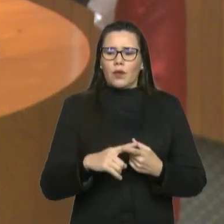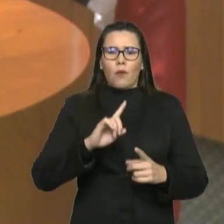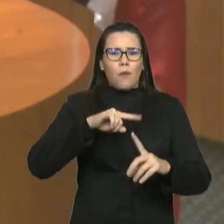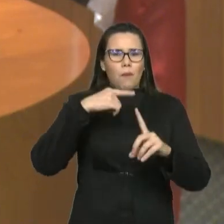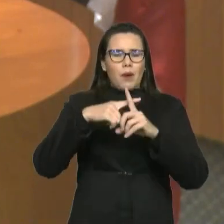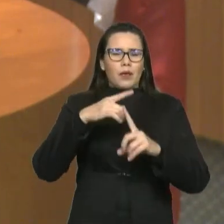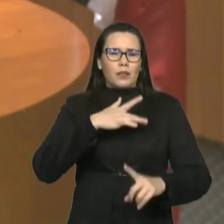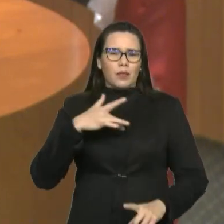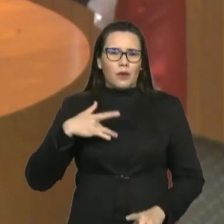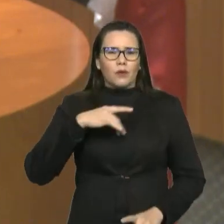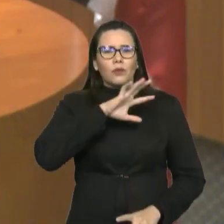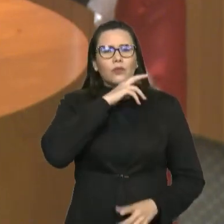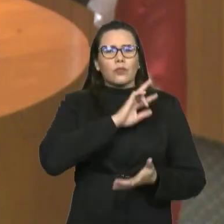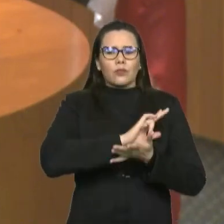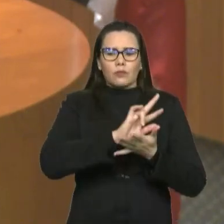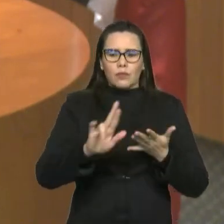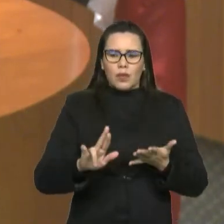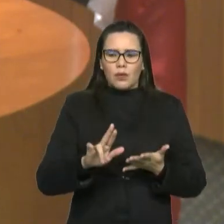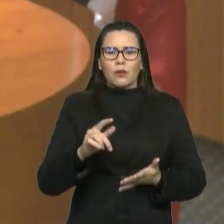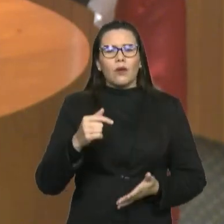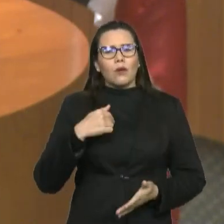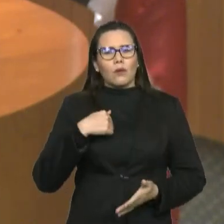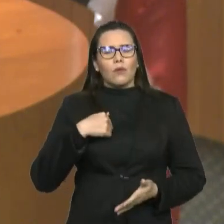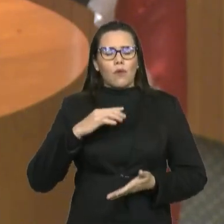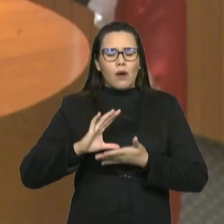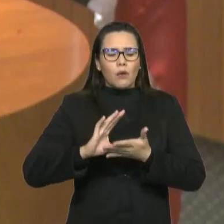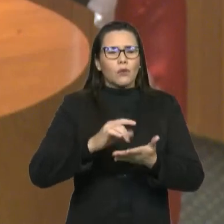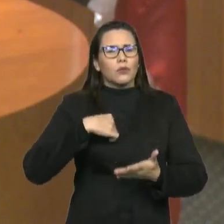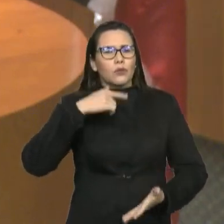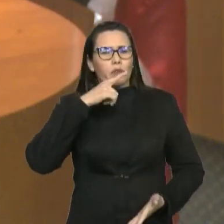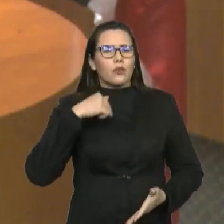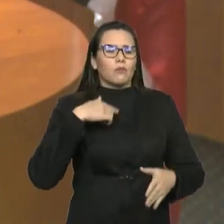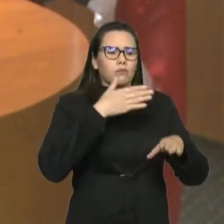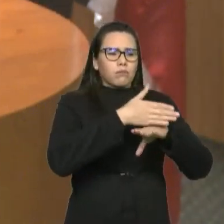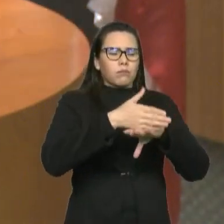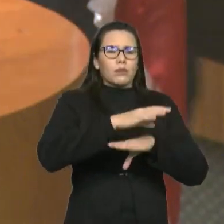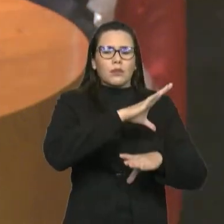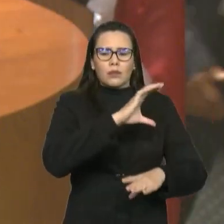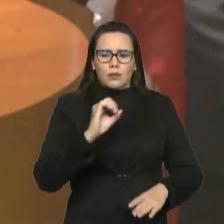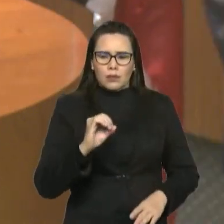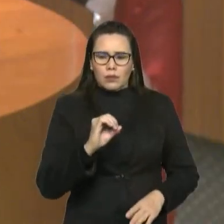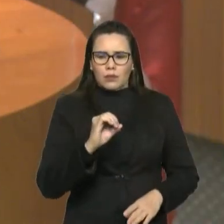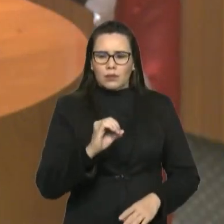fazendo, fruto das nossas emendas, já percorreu a cidade operária, a cidade olímpica, anjo do...